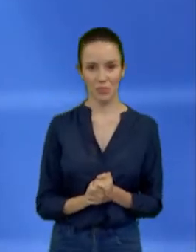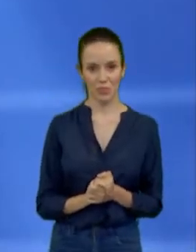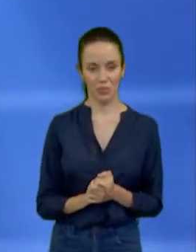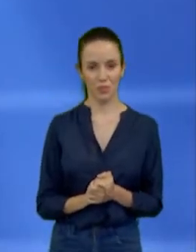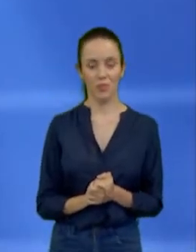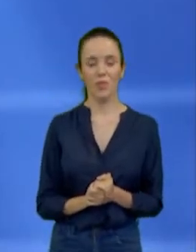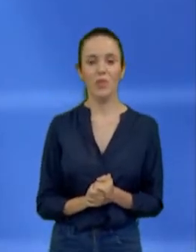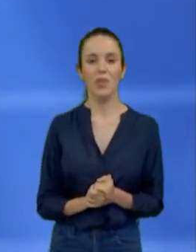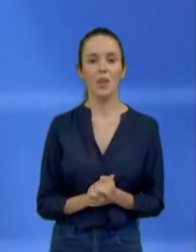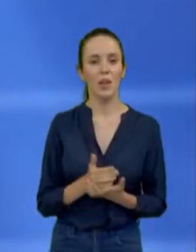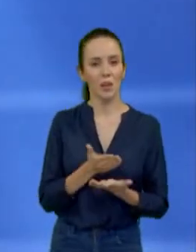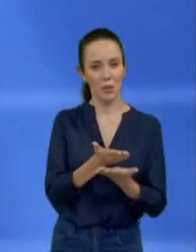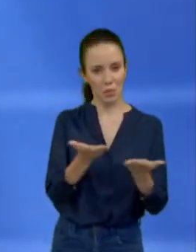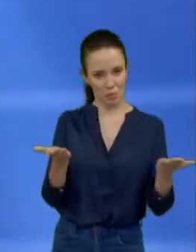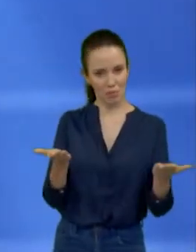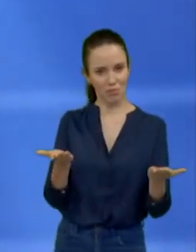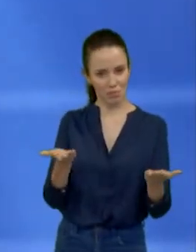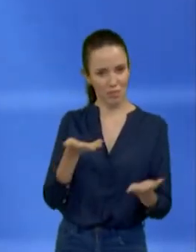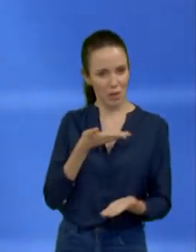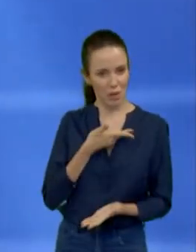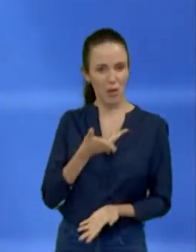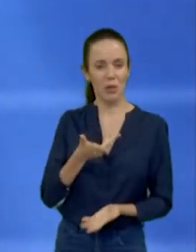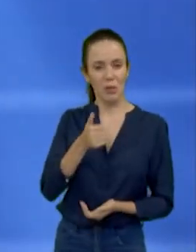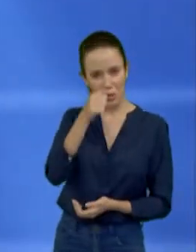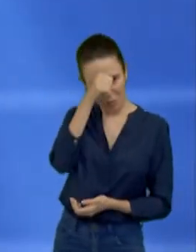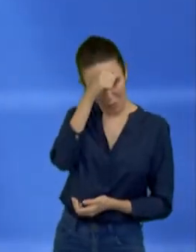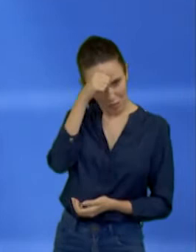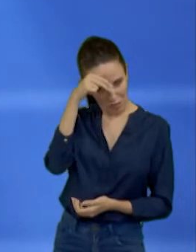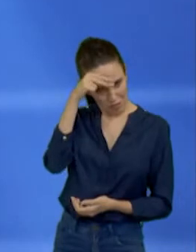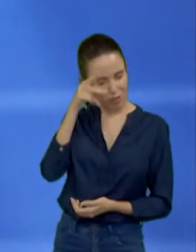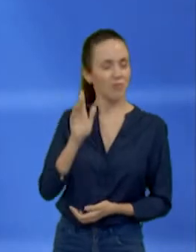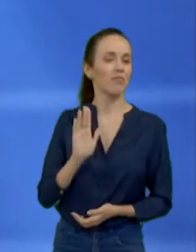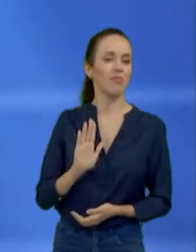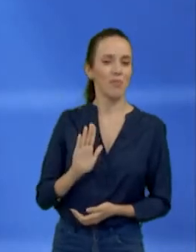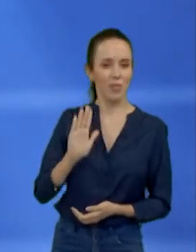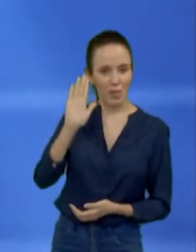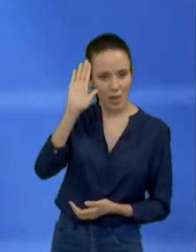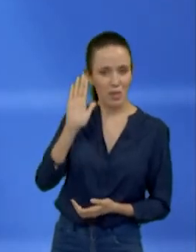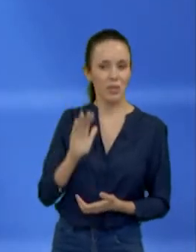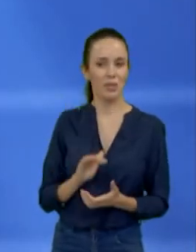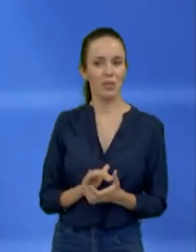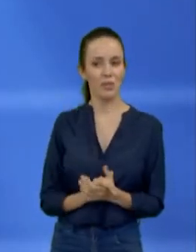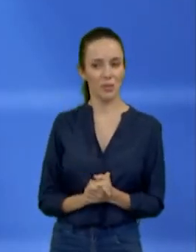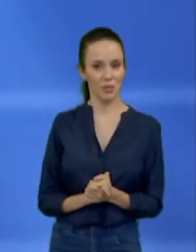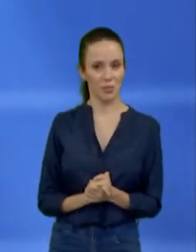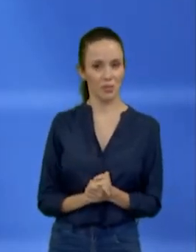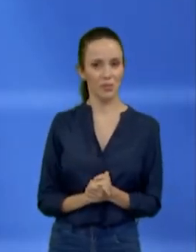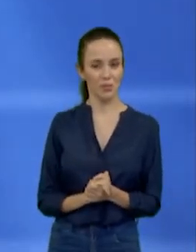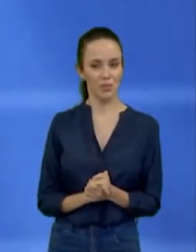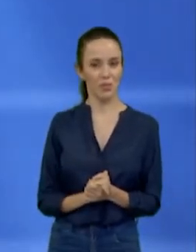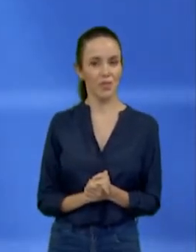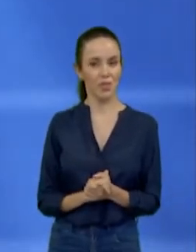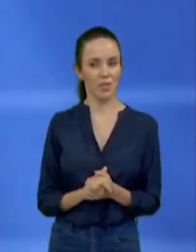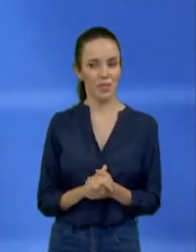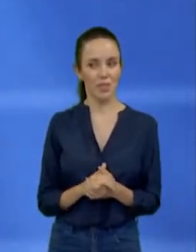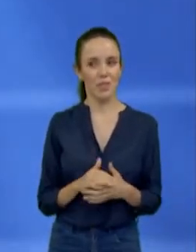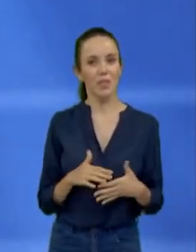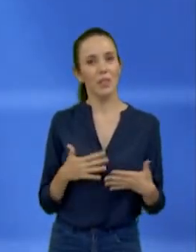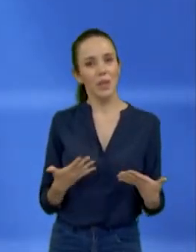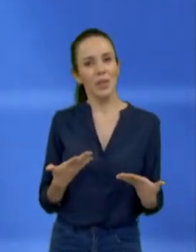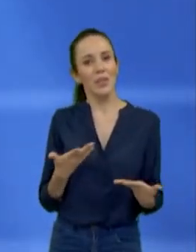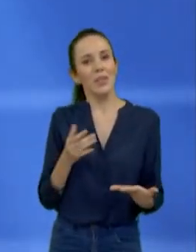Meus amigos, prefeito, candidato, eu deveria dizer assim que, infelizmente,